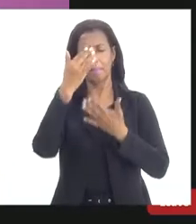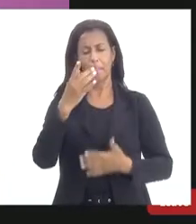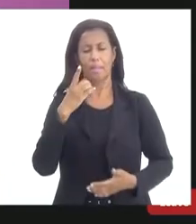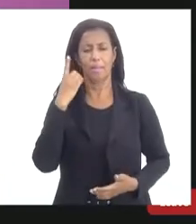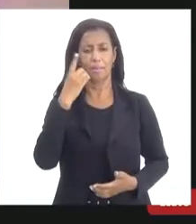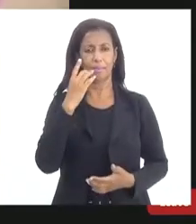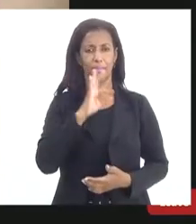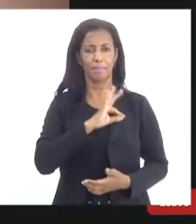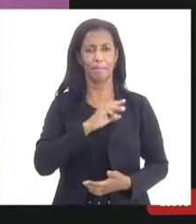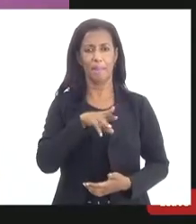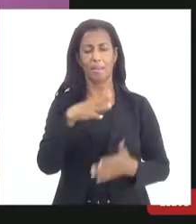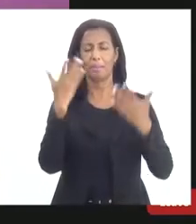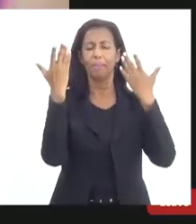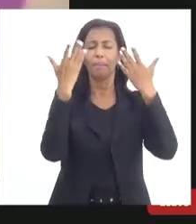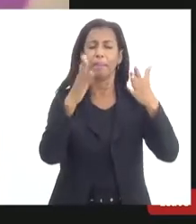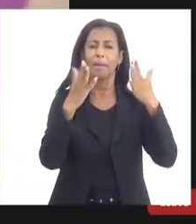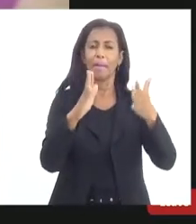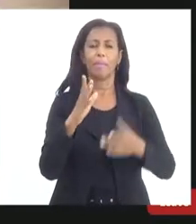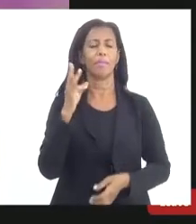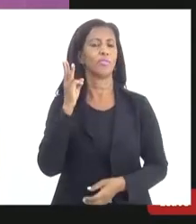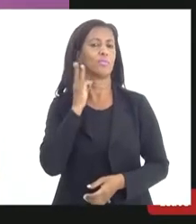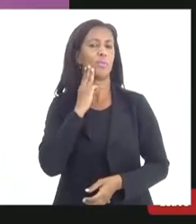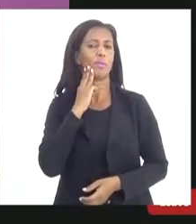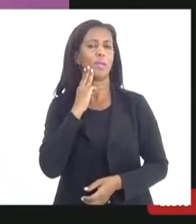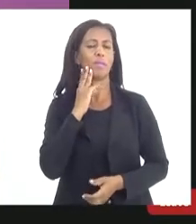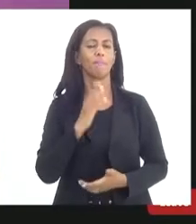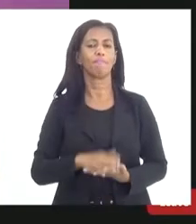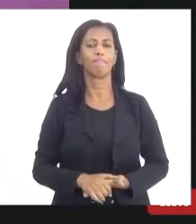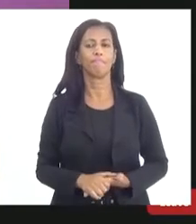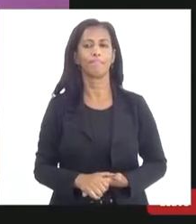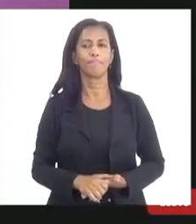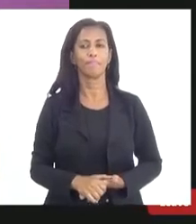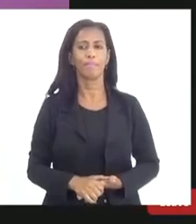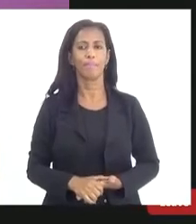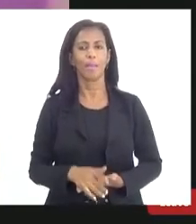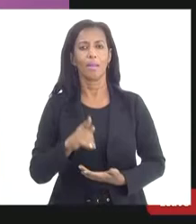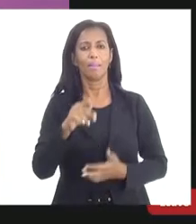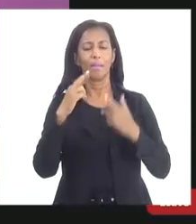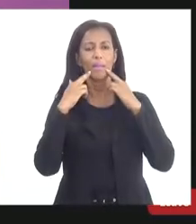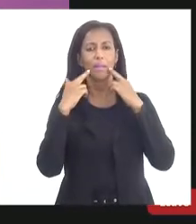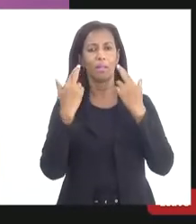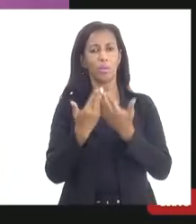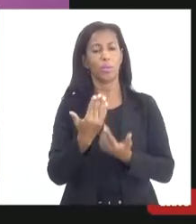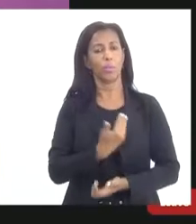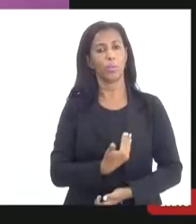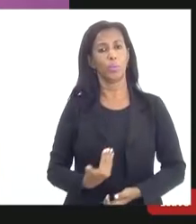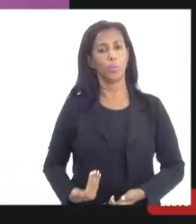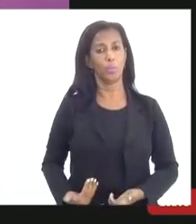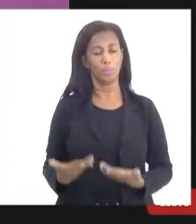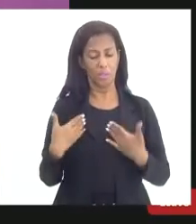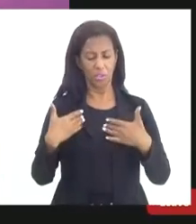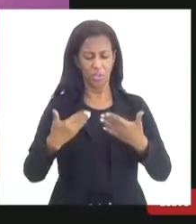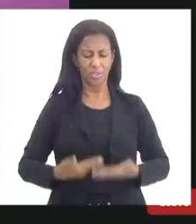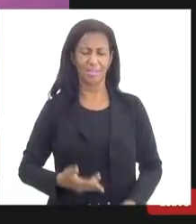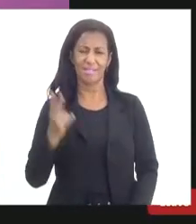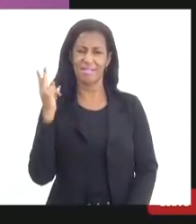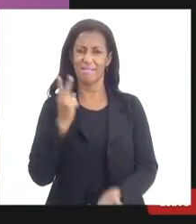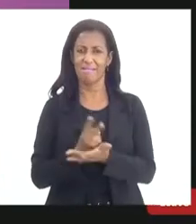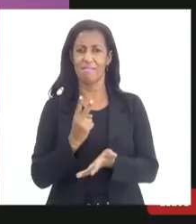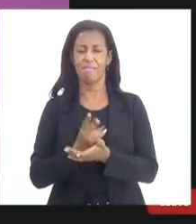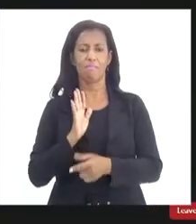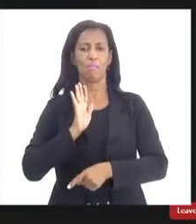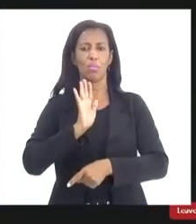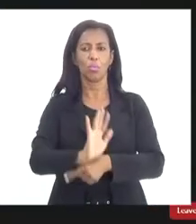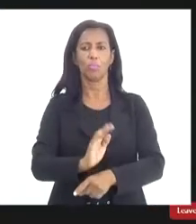Marta Rocha parabéns deputado Valdeck pela pela audiência pública e a gente está aqui sempre para contribuir